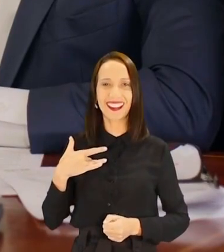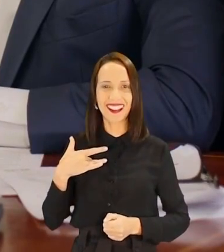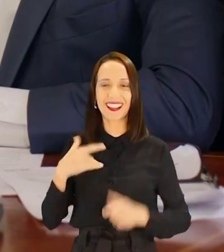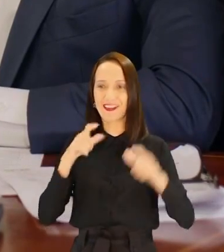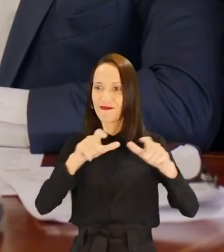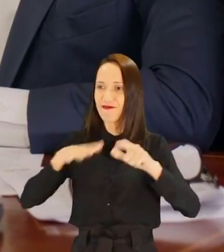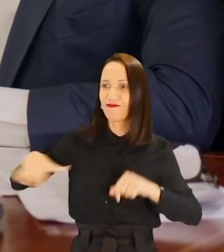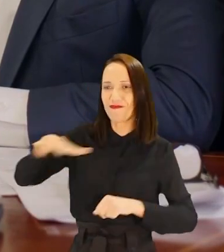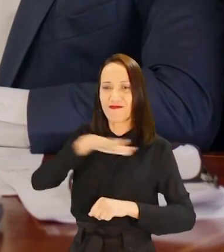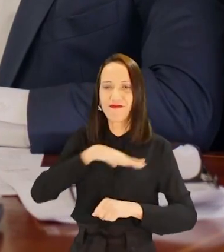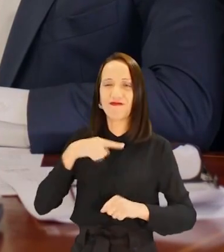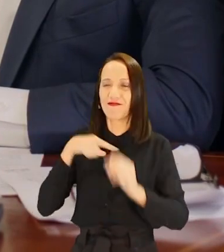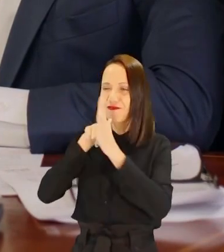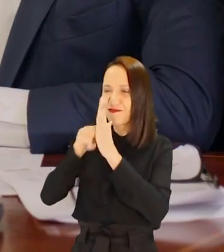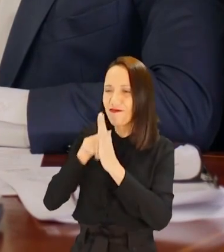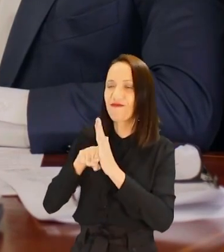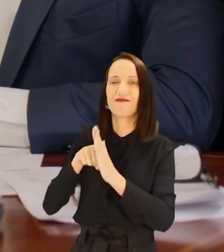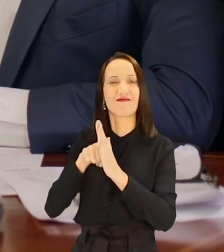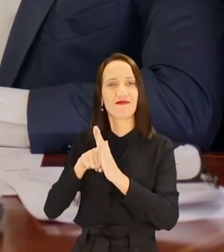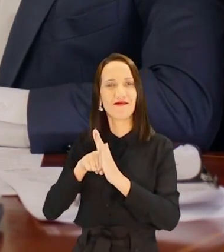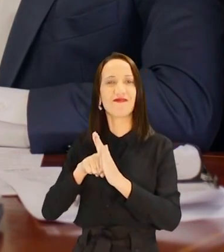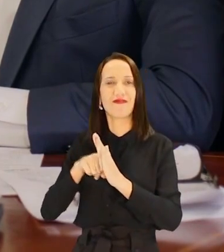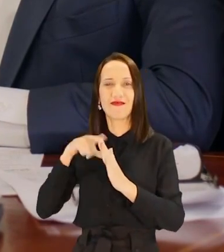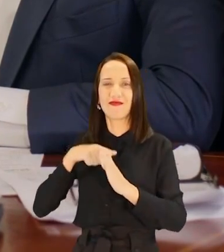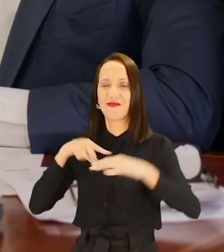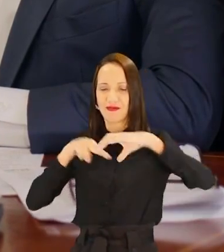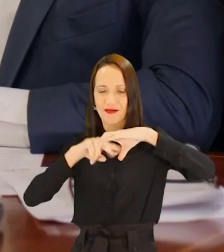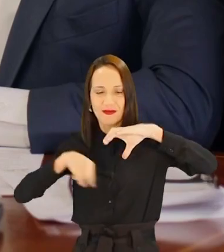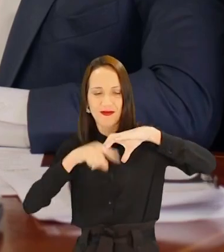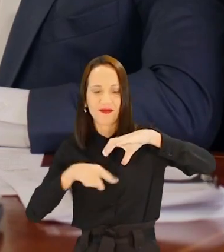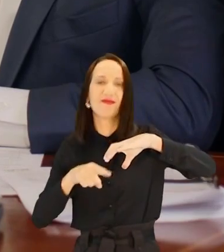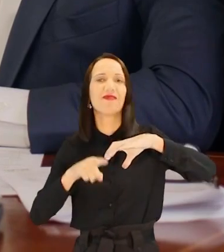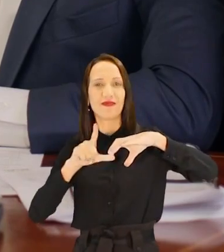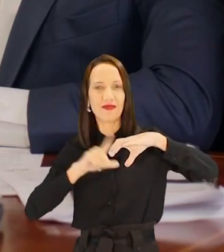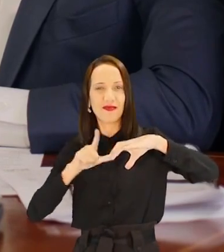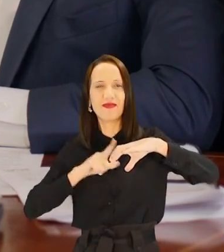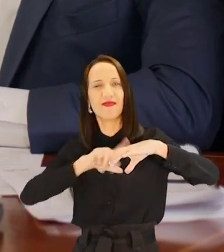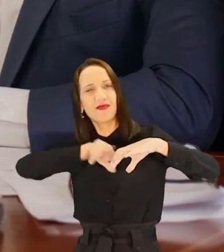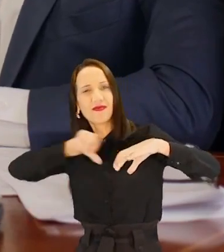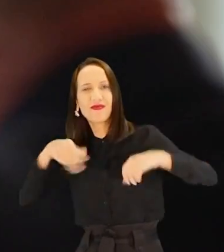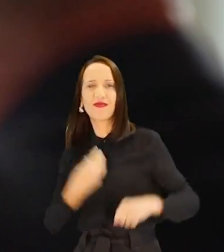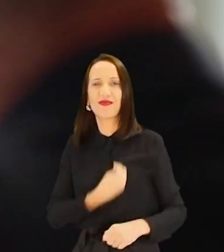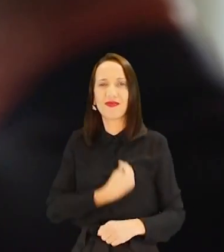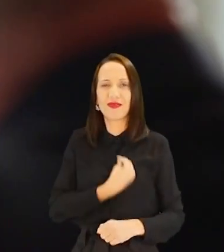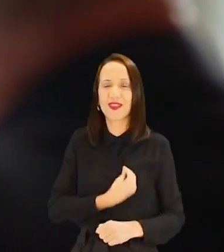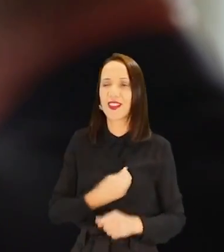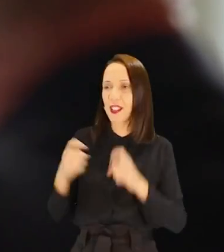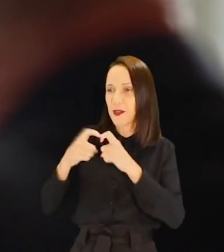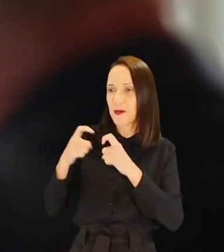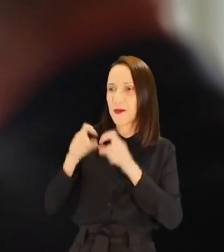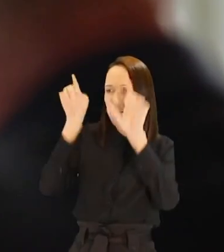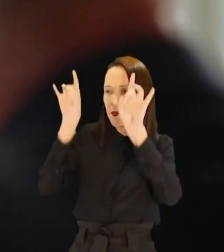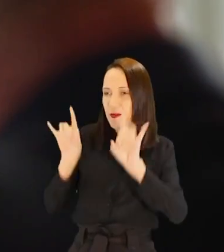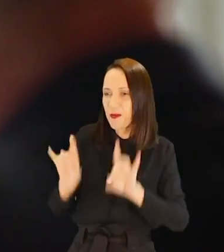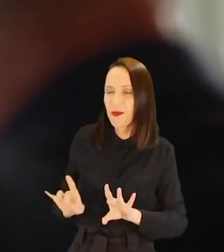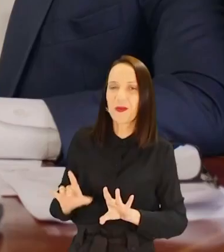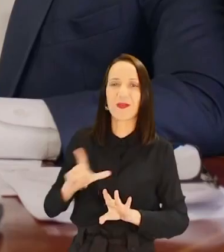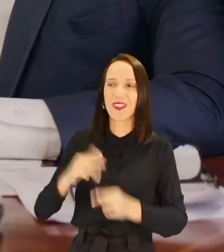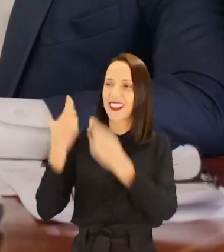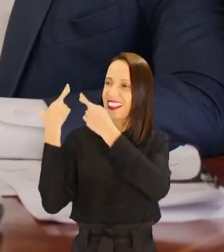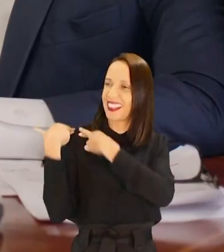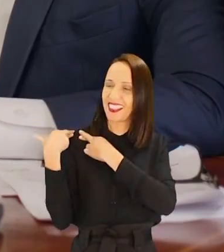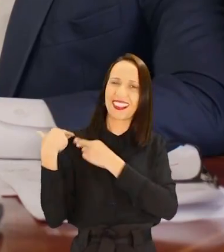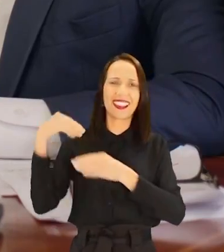saúde. Que vai ser um espaço onde vai ter exame, e vai ter tomografia, ressonância, e vai ter atendimento com médico especialista.